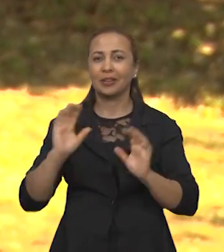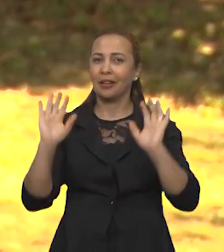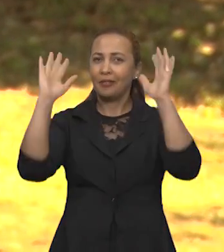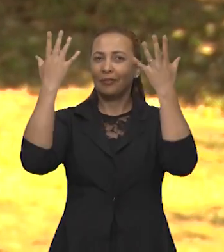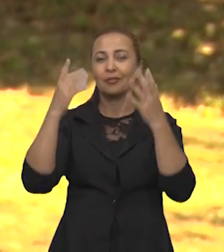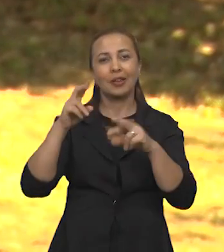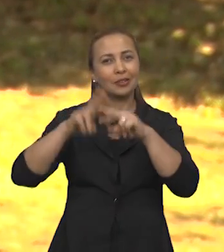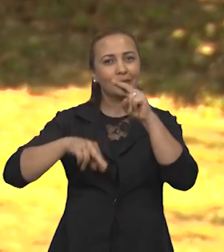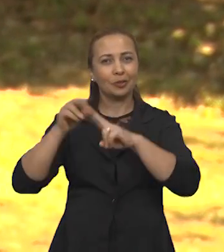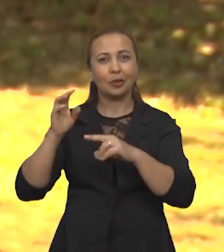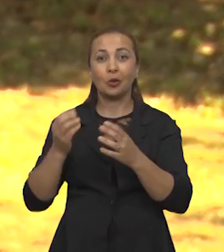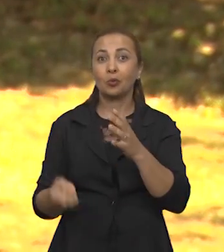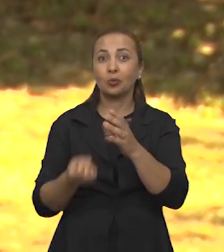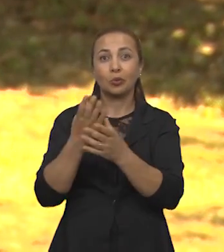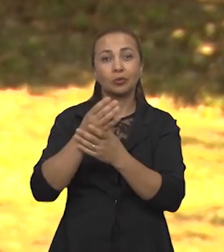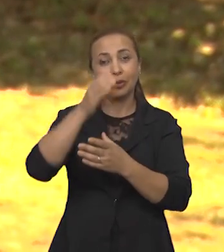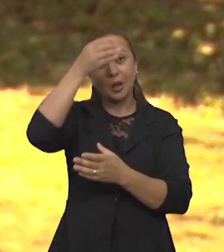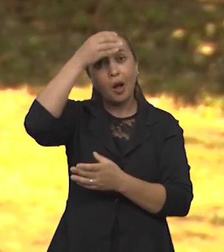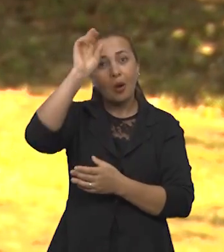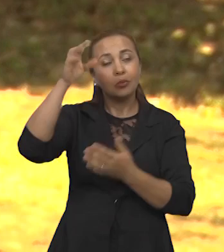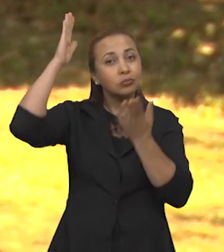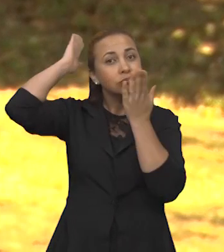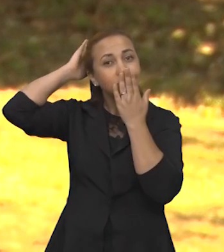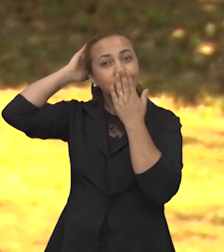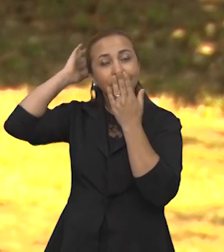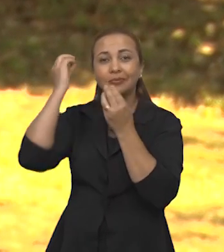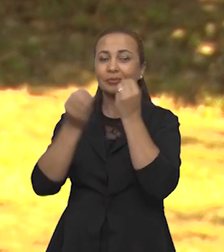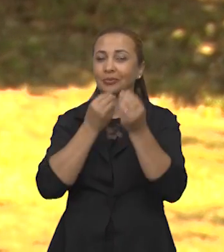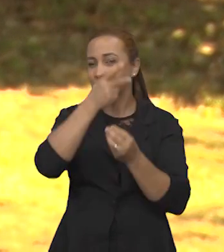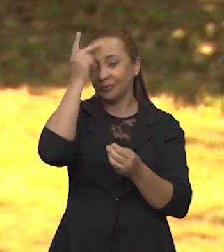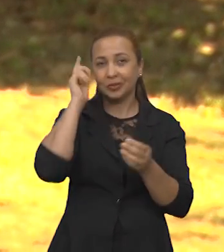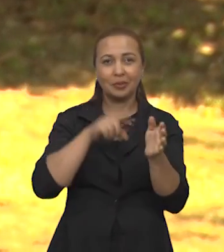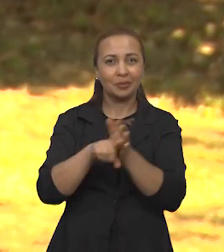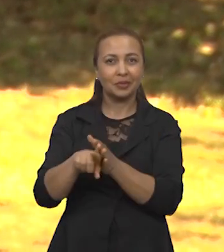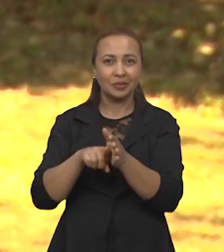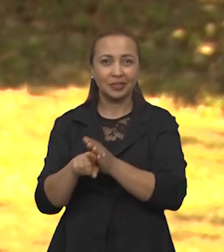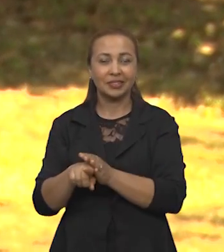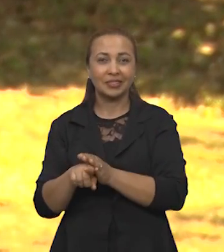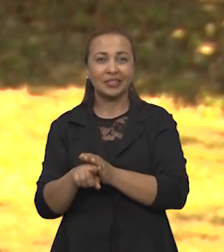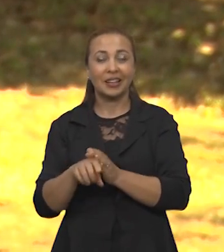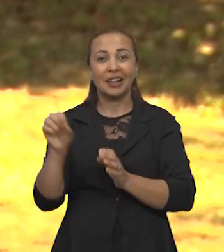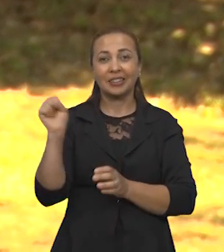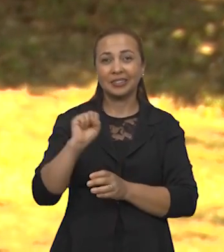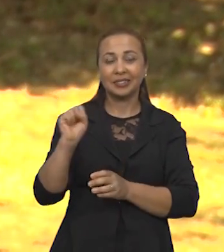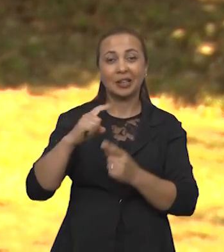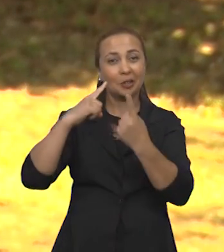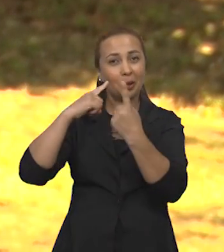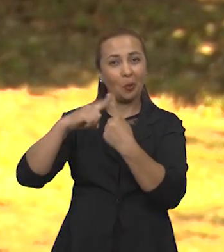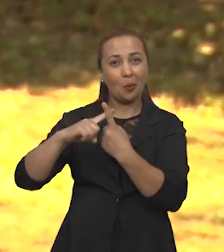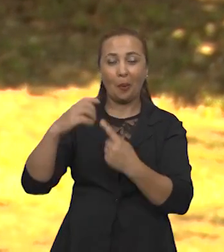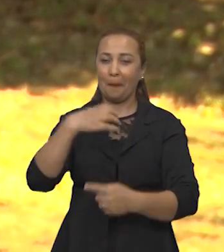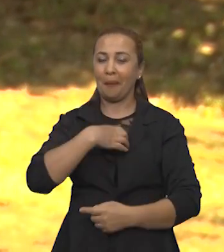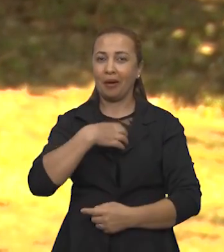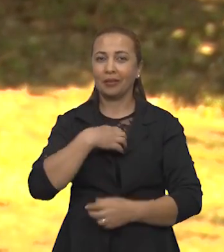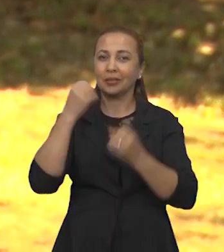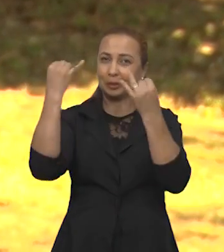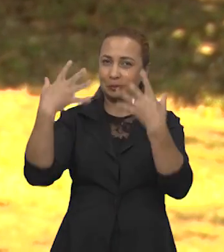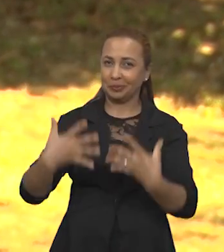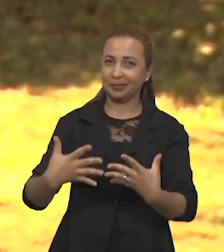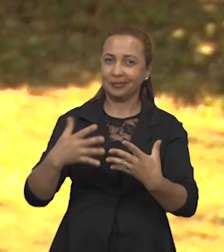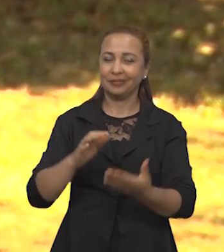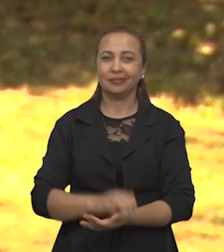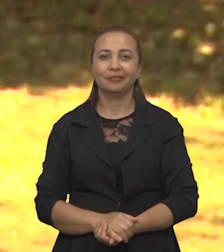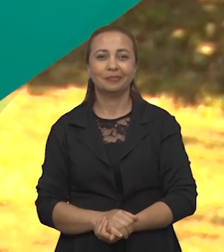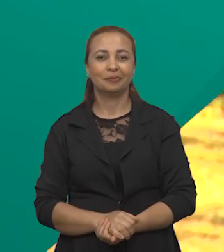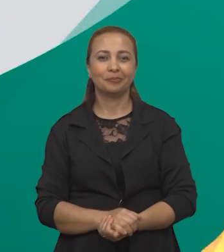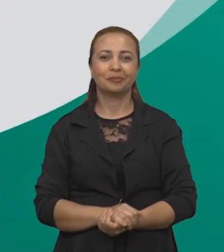festejos juninos vieram da cultura indígena, como o pesquisador da Universidade Estadual de Santa Cruz, no sul da Bahia, explica